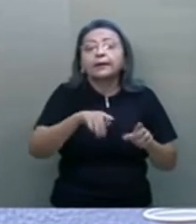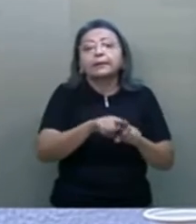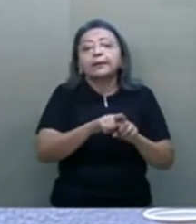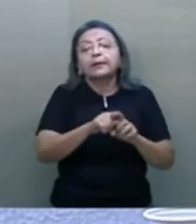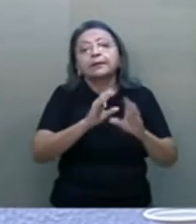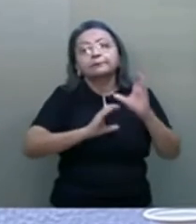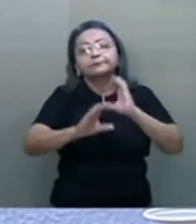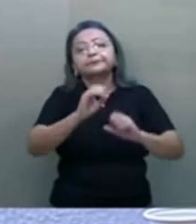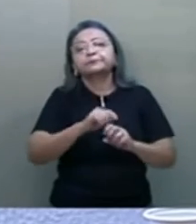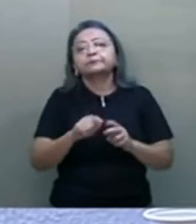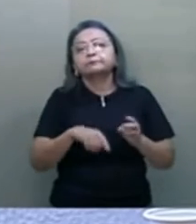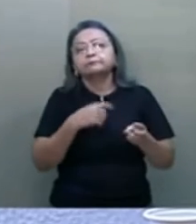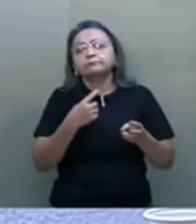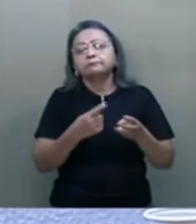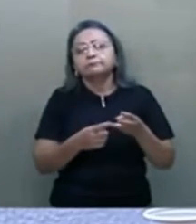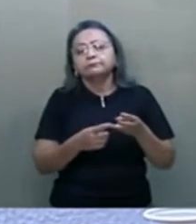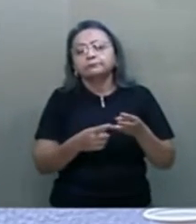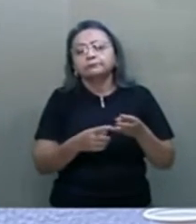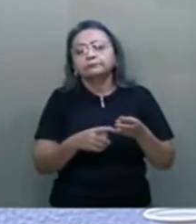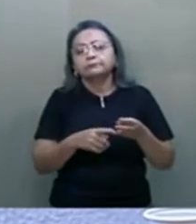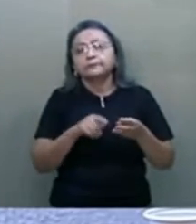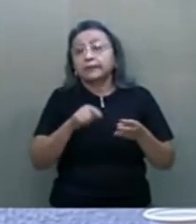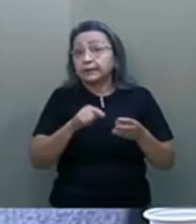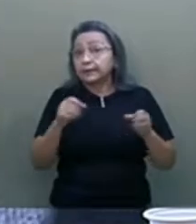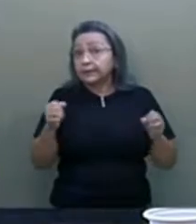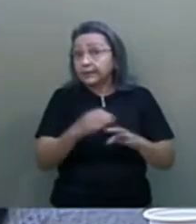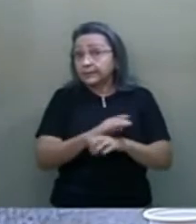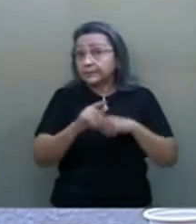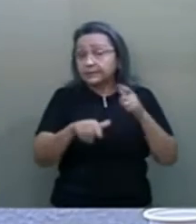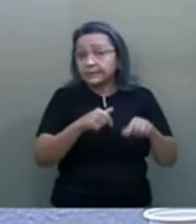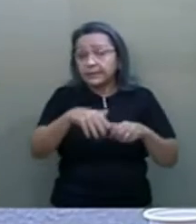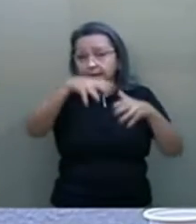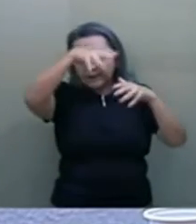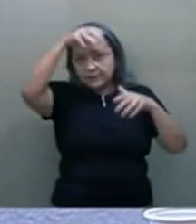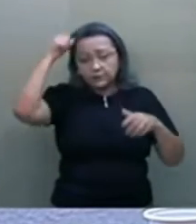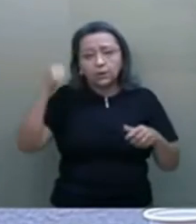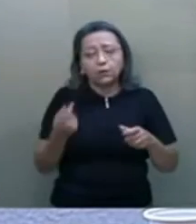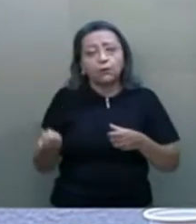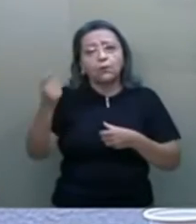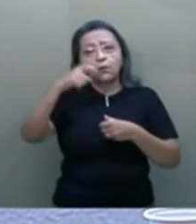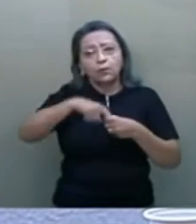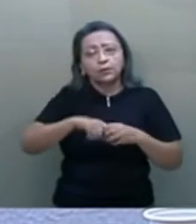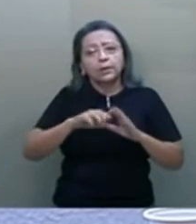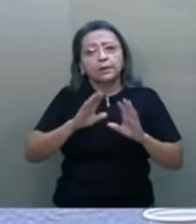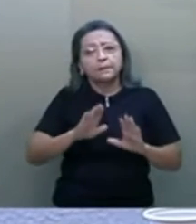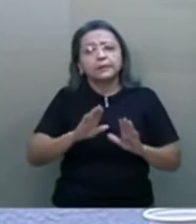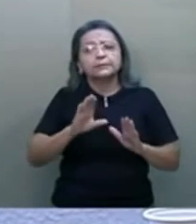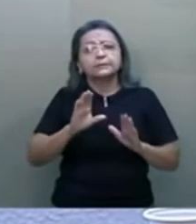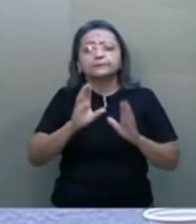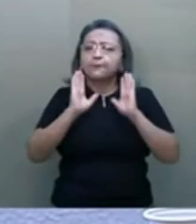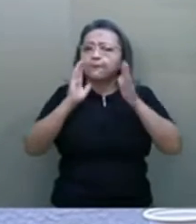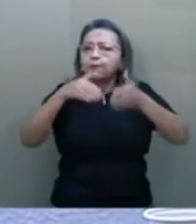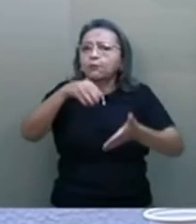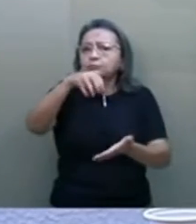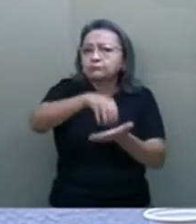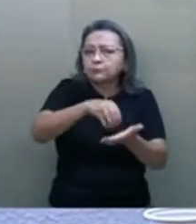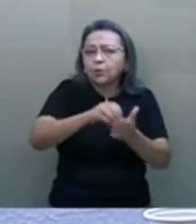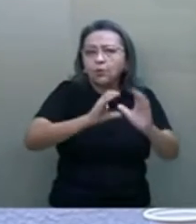Depois dessa incursão amazônica, eu retornei mais propriamente para setor de telecomunicações,